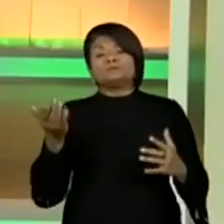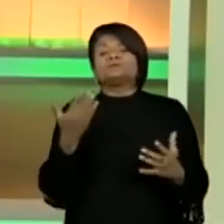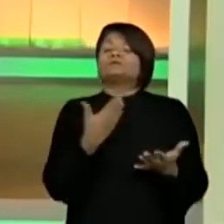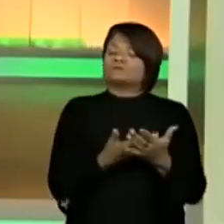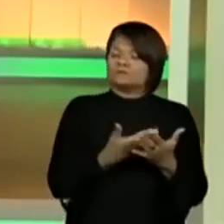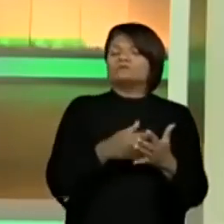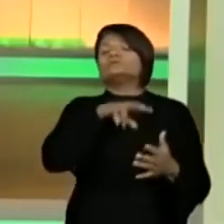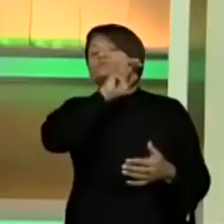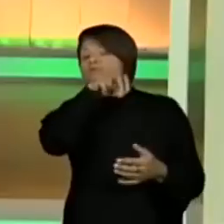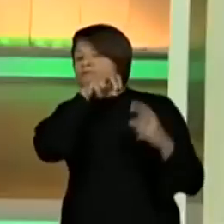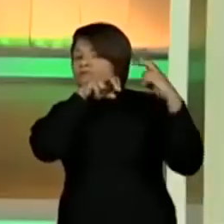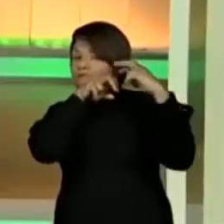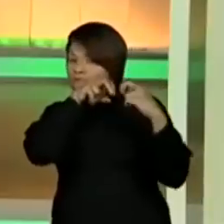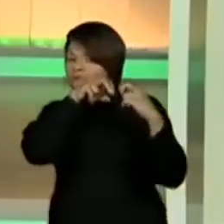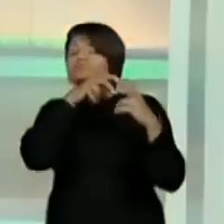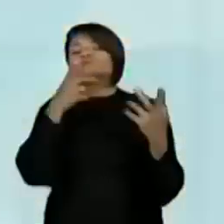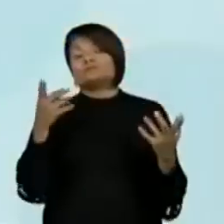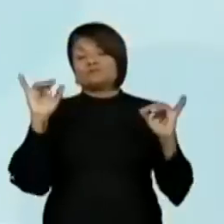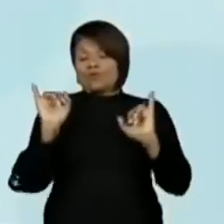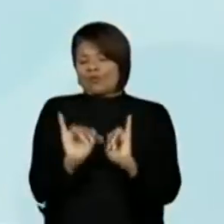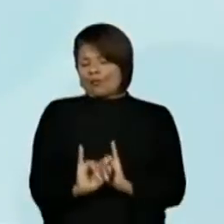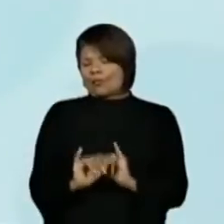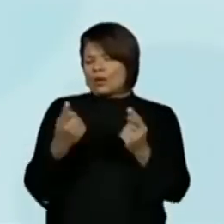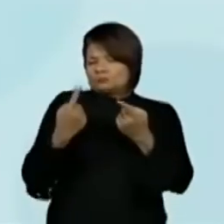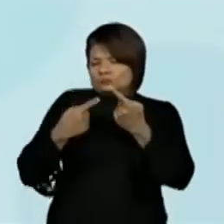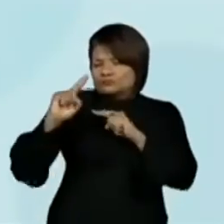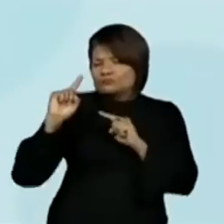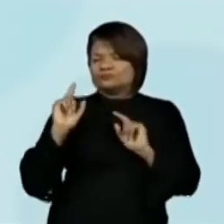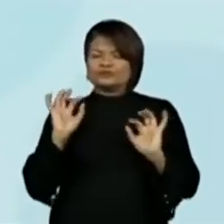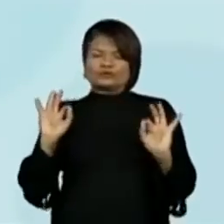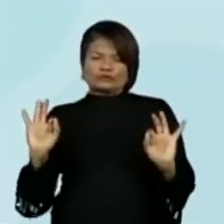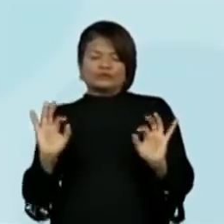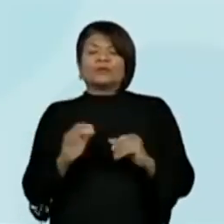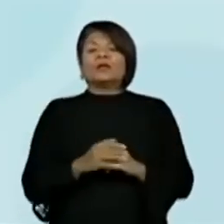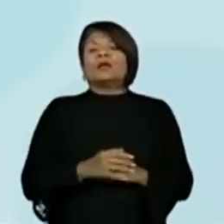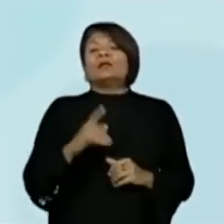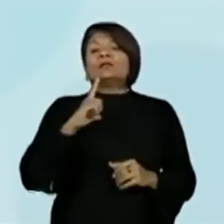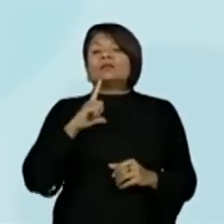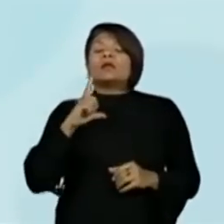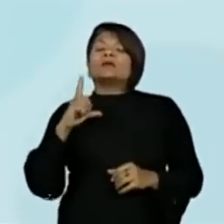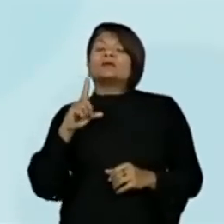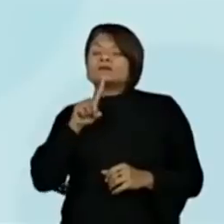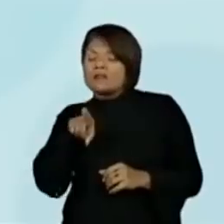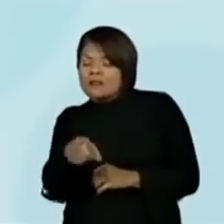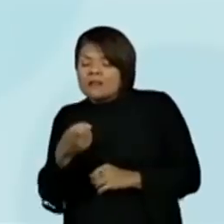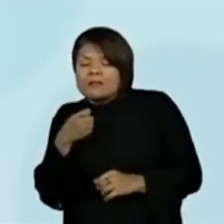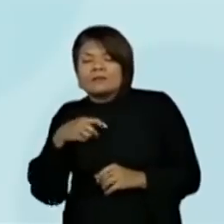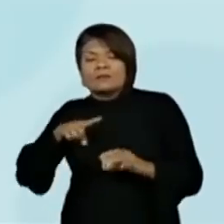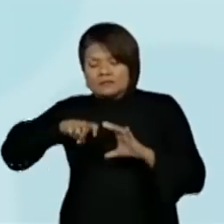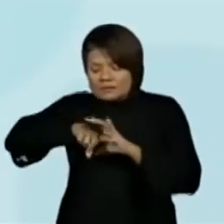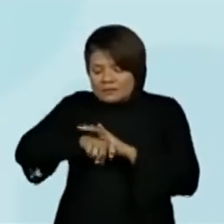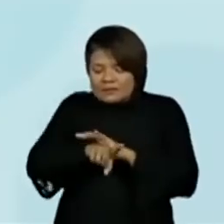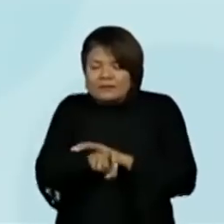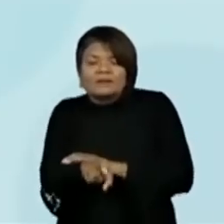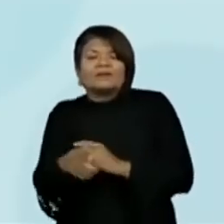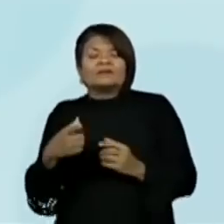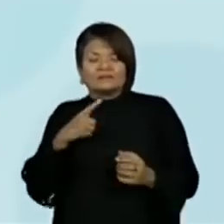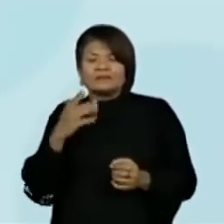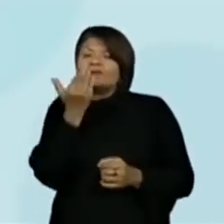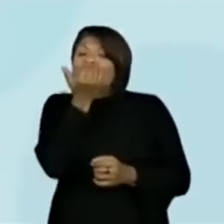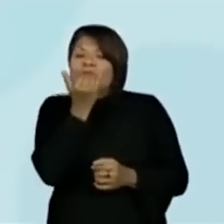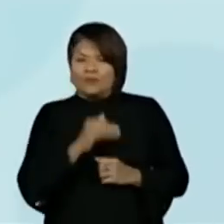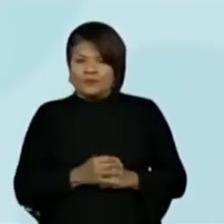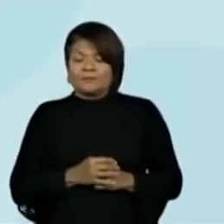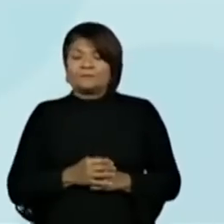estudiosos, esse tipo de anfíbio, as cobras cegas têm uma dieta muito sofisticada. Comem insetos, larvas de insetos e vermes de terra. Então, a pergunta lá. Sobre o que